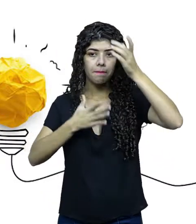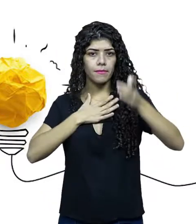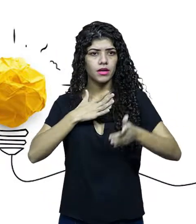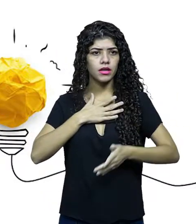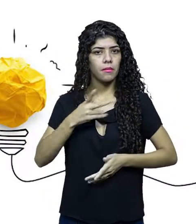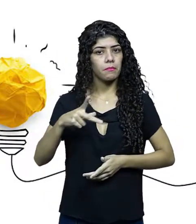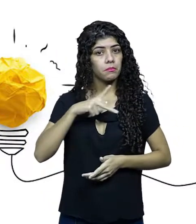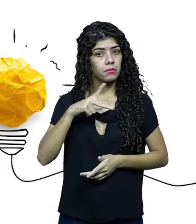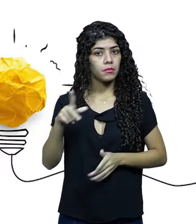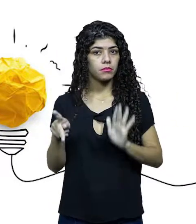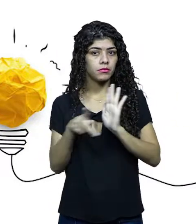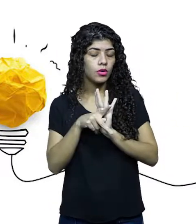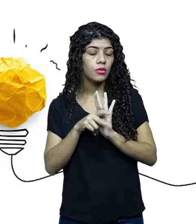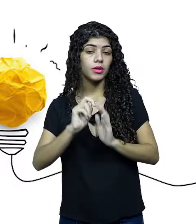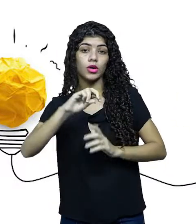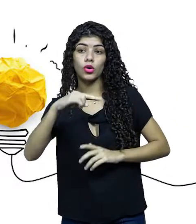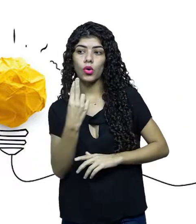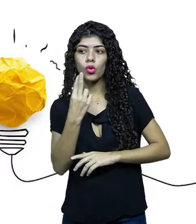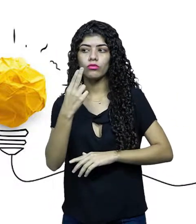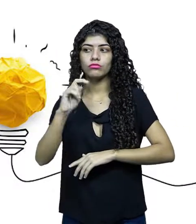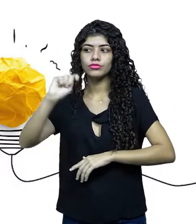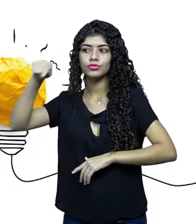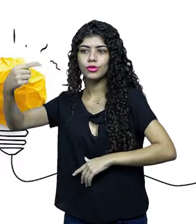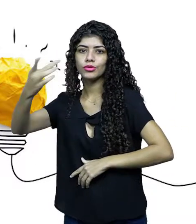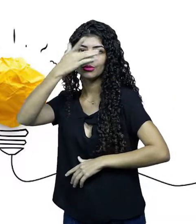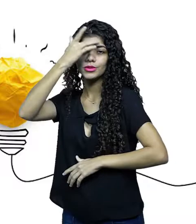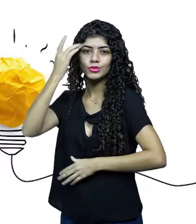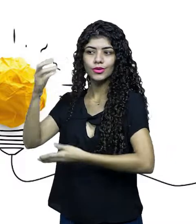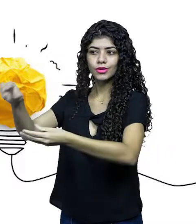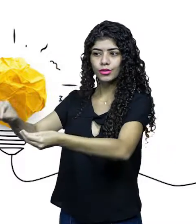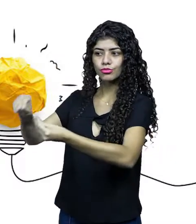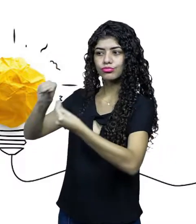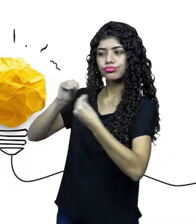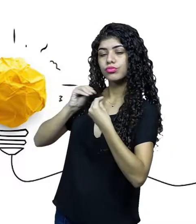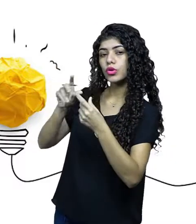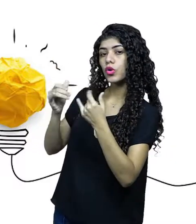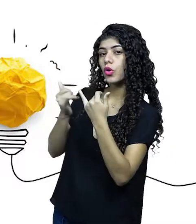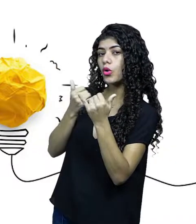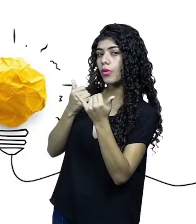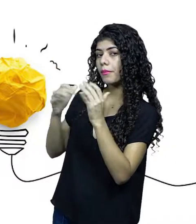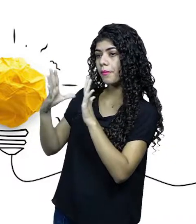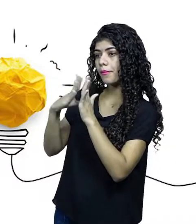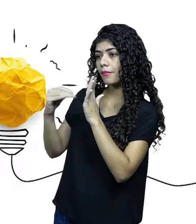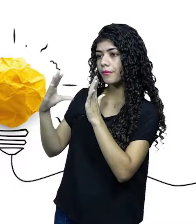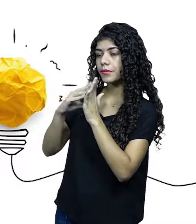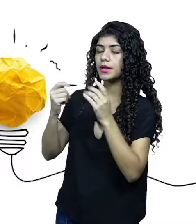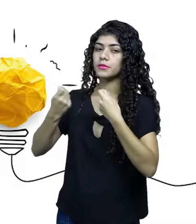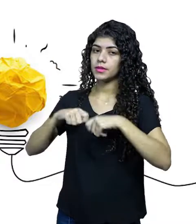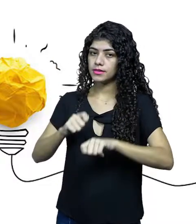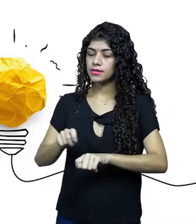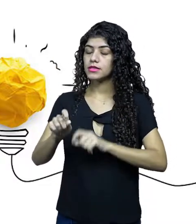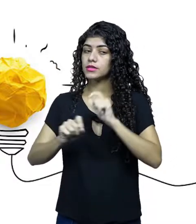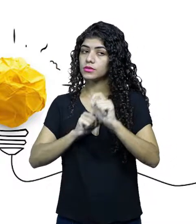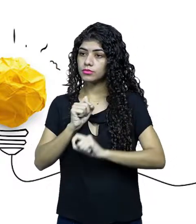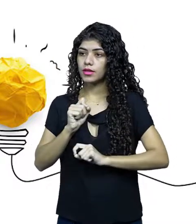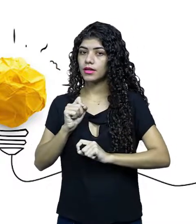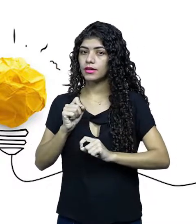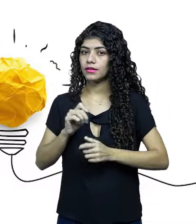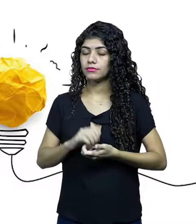ou ela é derivada? Isso é uma pergunta muito importante. Porque se ela for derivada, então eu preciso estar atenta à